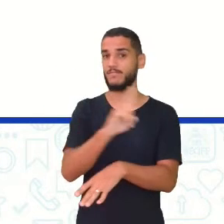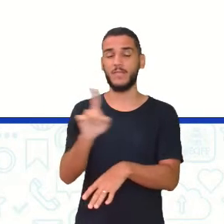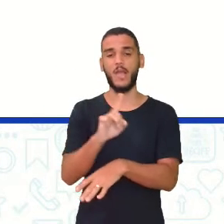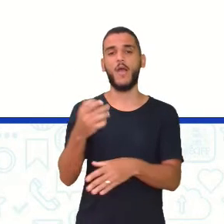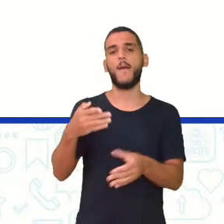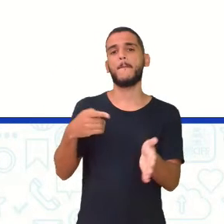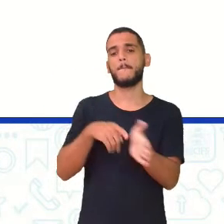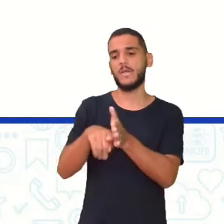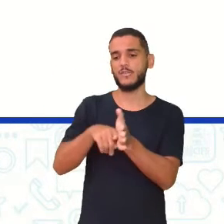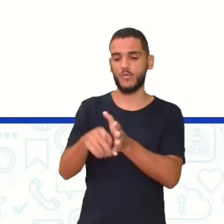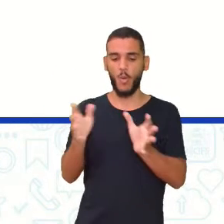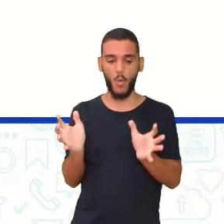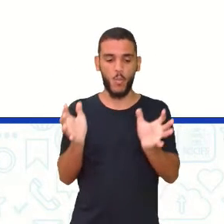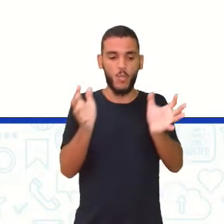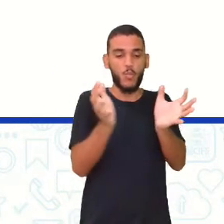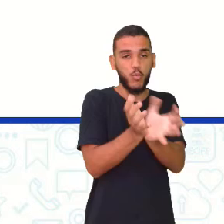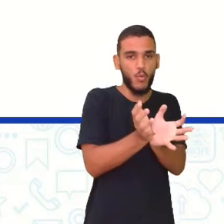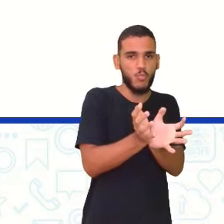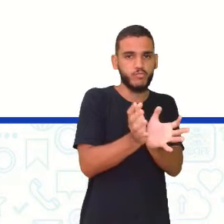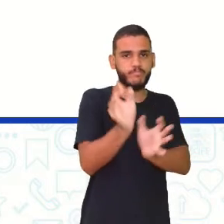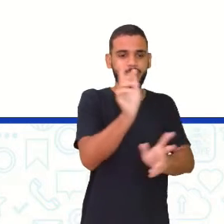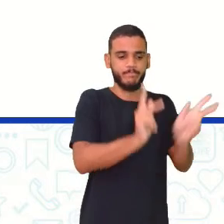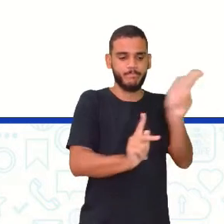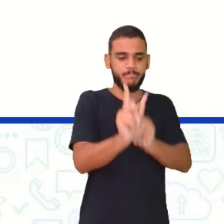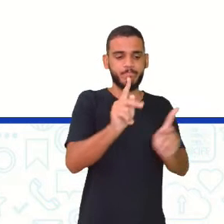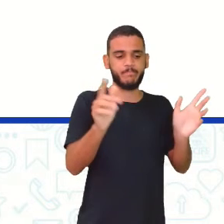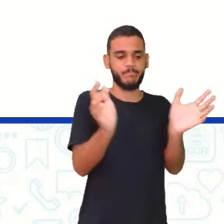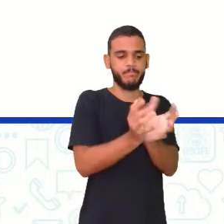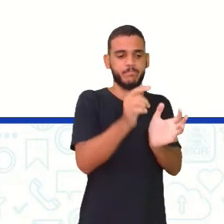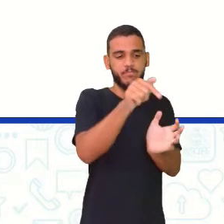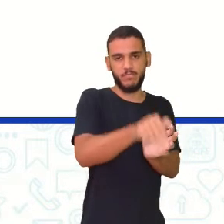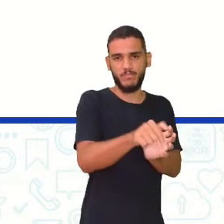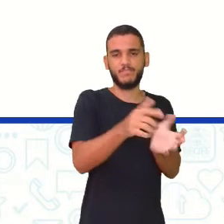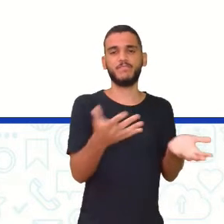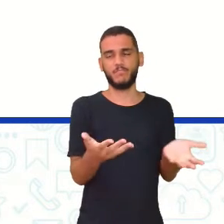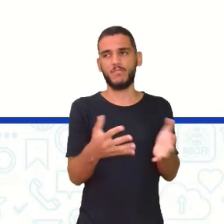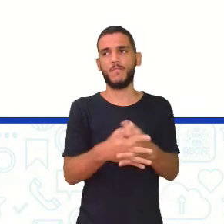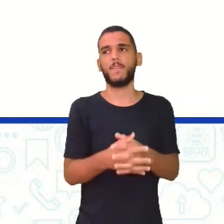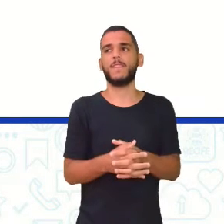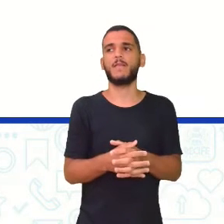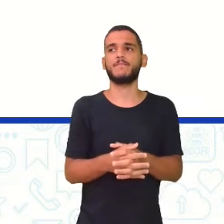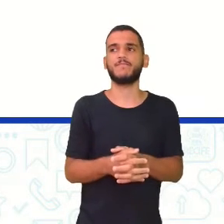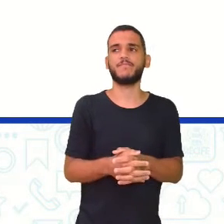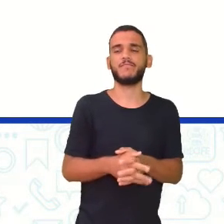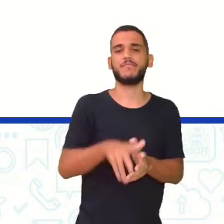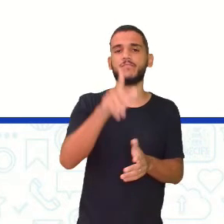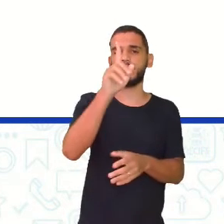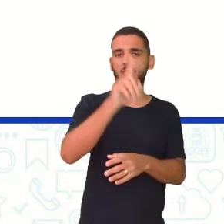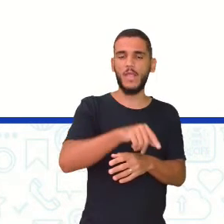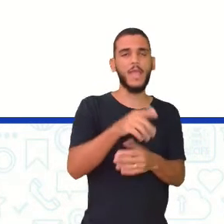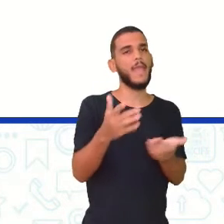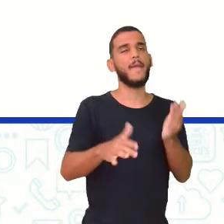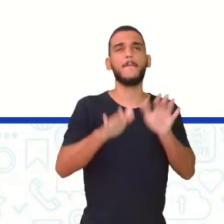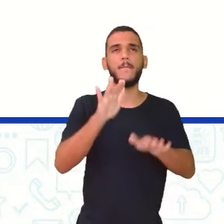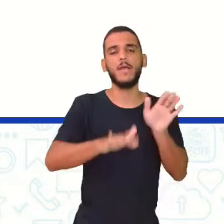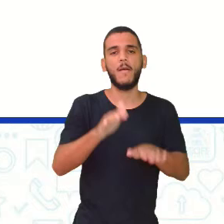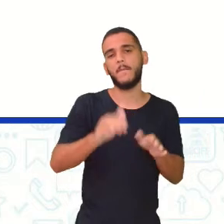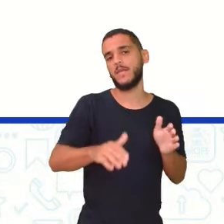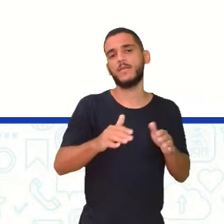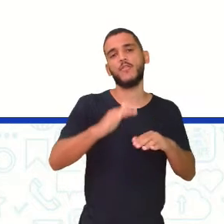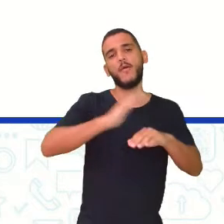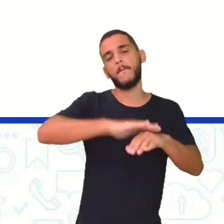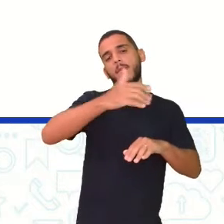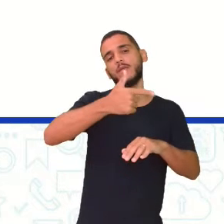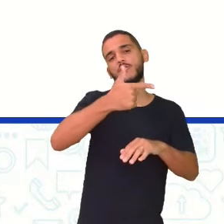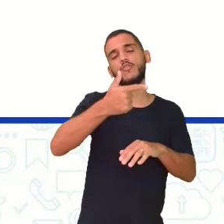ele pesquisou A um pequeno Grupo de pessoas E esse pequeno grupo é Ele ainda diz assim, ó Marde para erro De 2% para mais